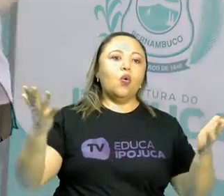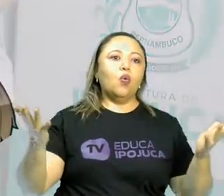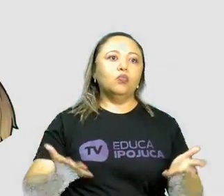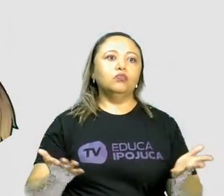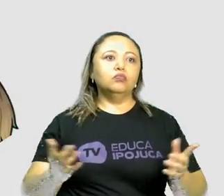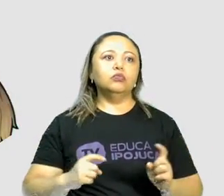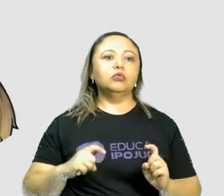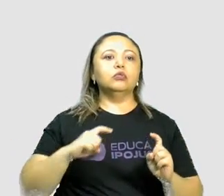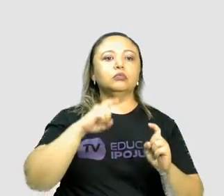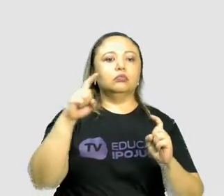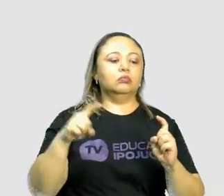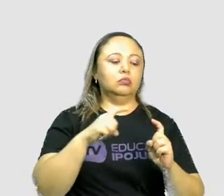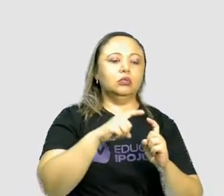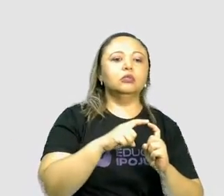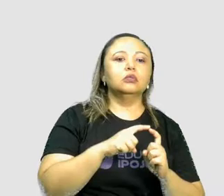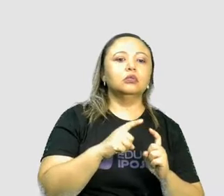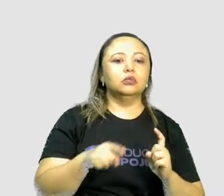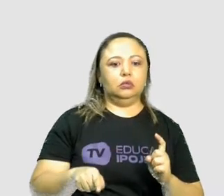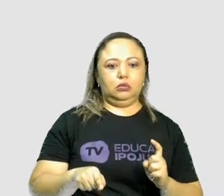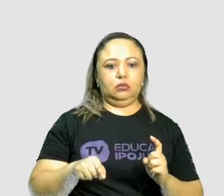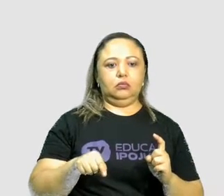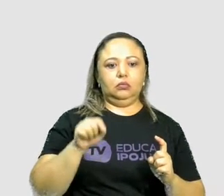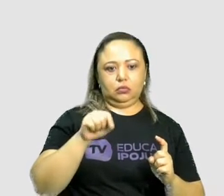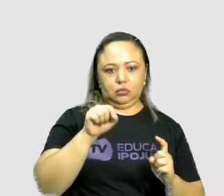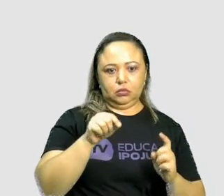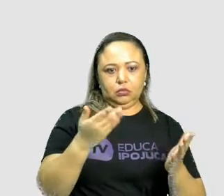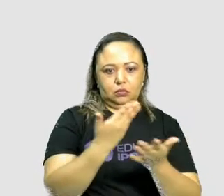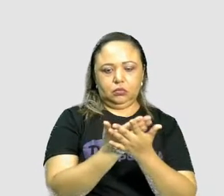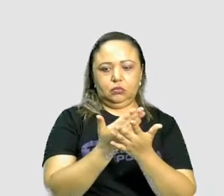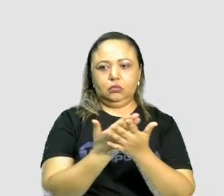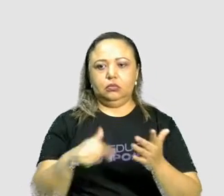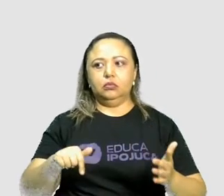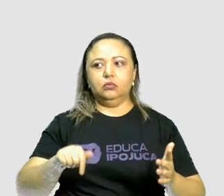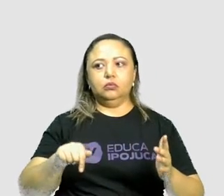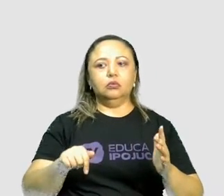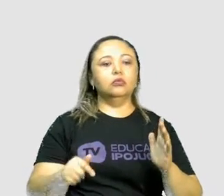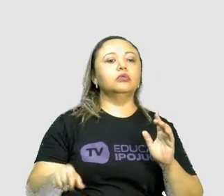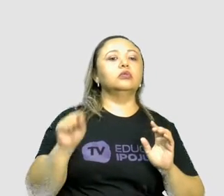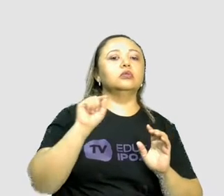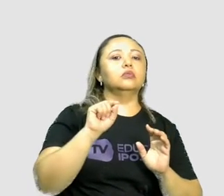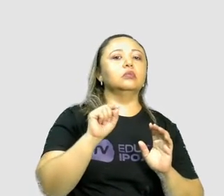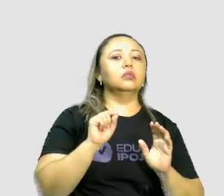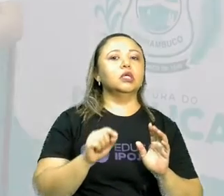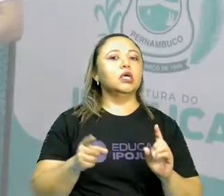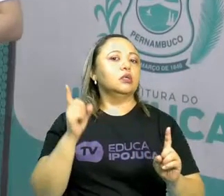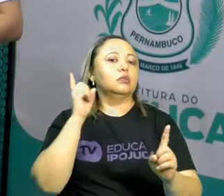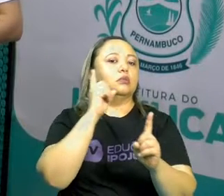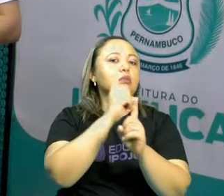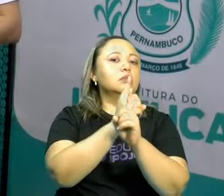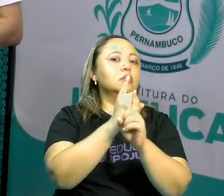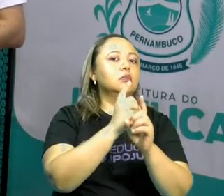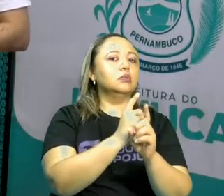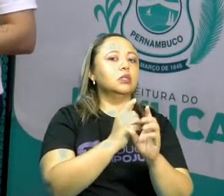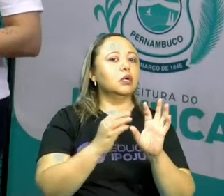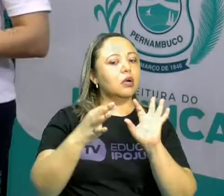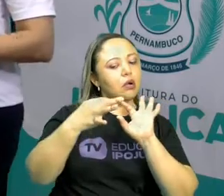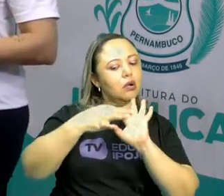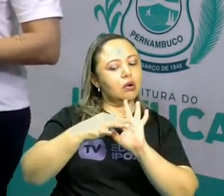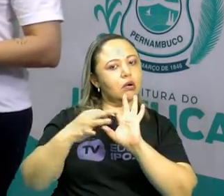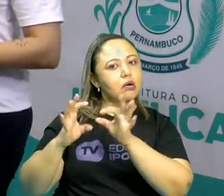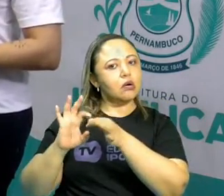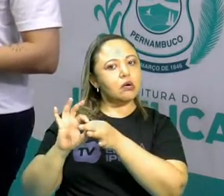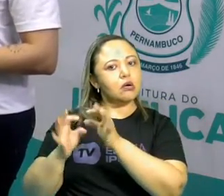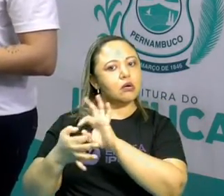de hoje é identificar a ocorrência da intertextualidade em diferentes gêneros textuais. Então observe a charge abaixo.